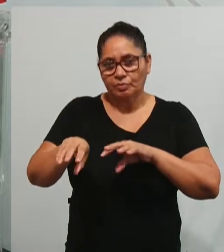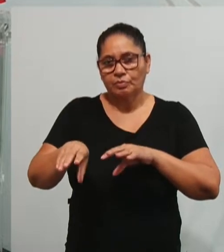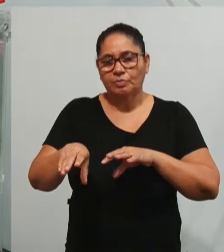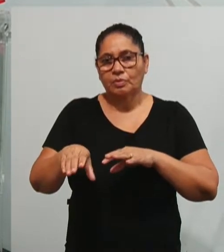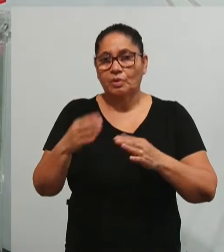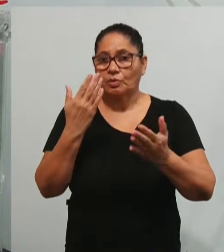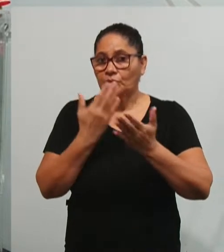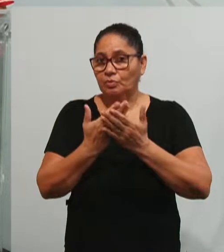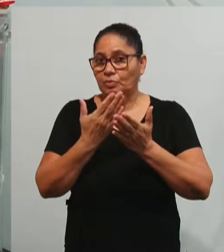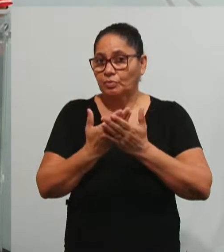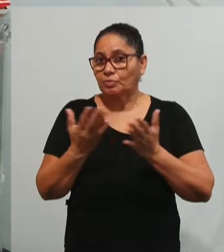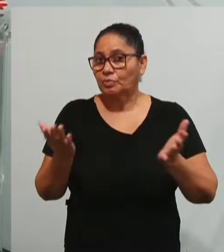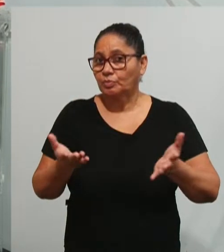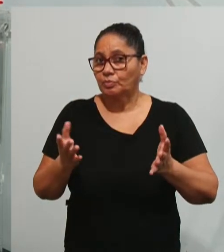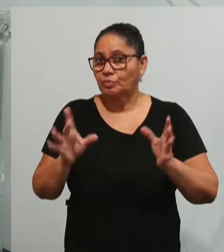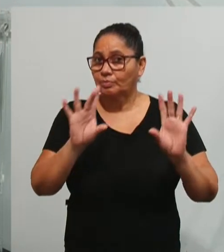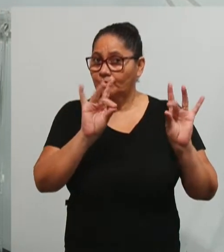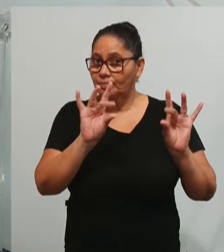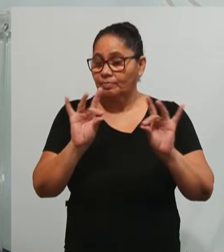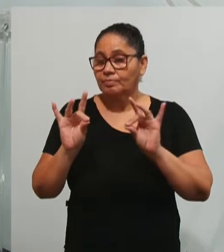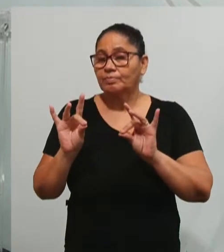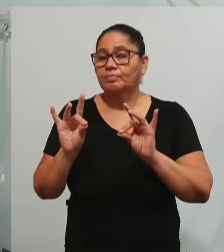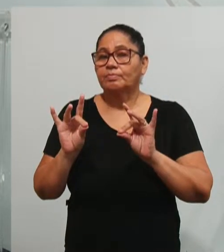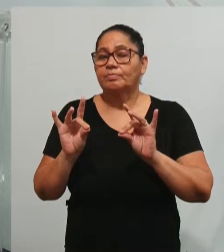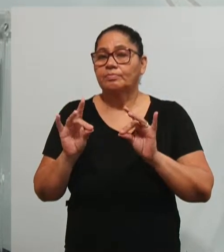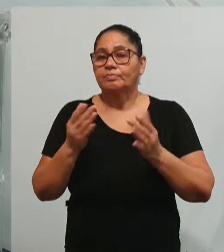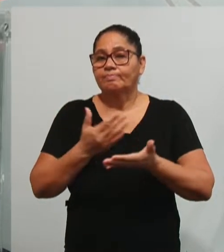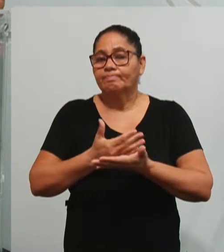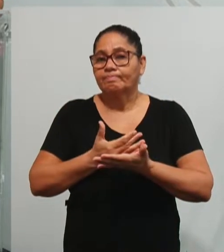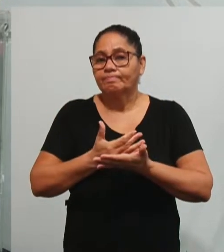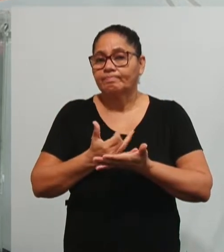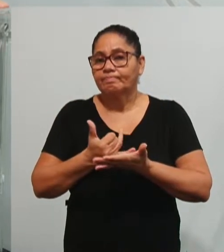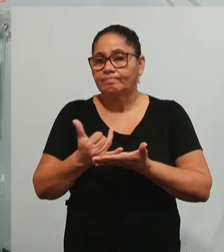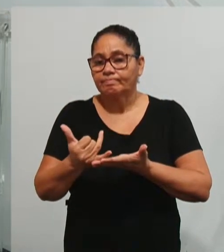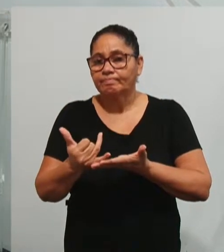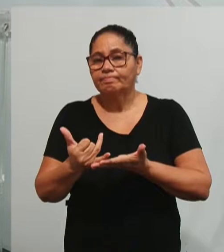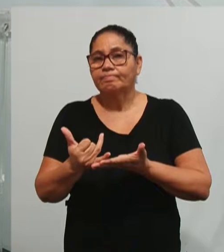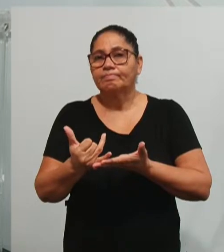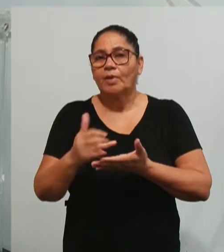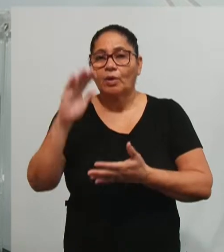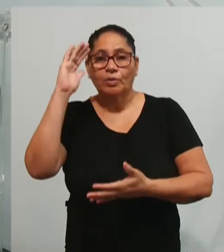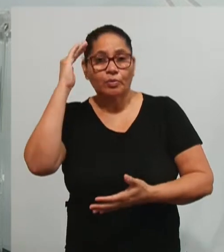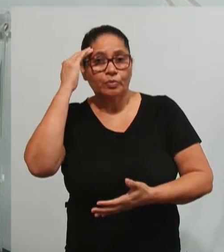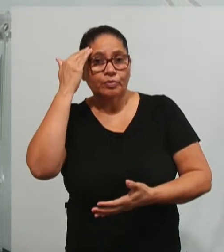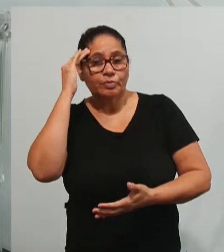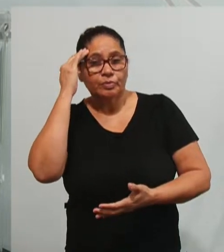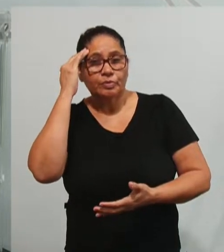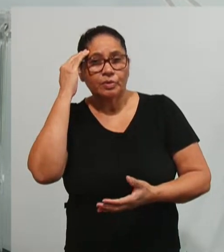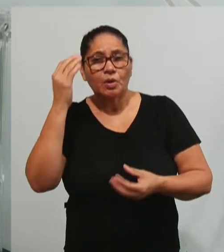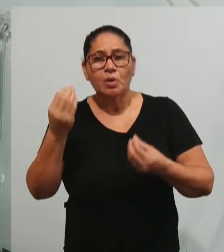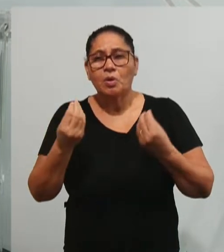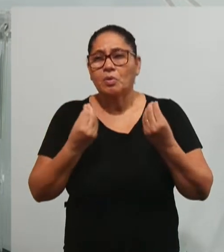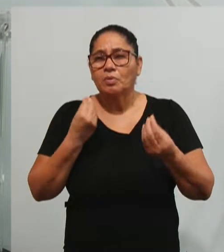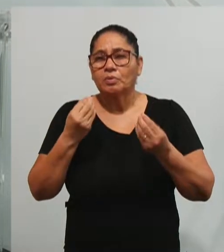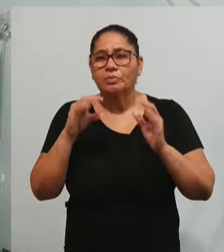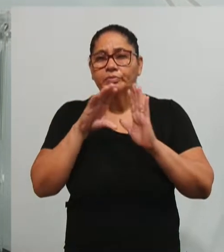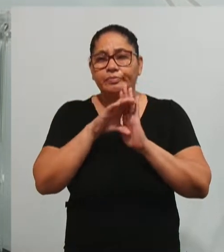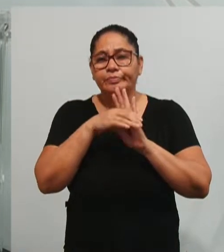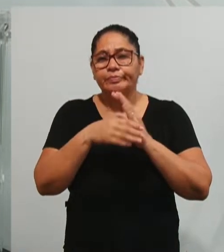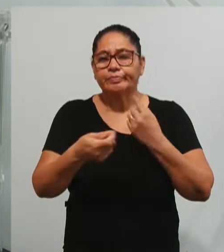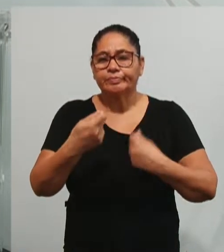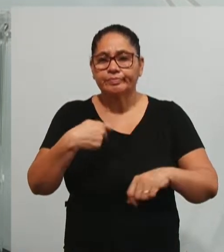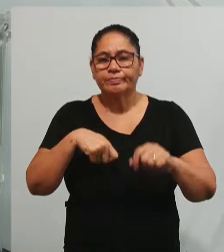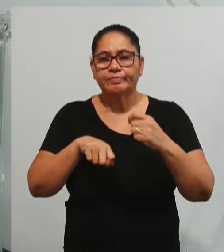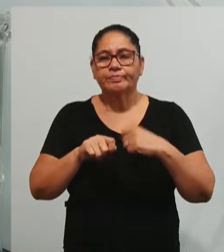na nossa aula específica, a gente vai iniciar compreendendo o conceito da administração,